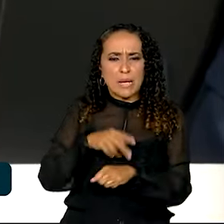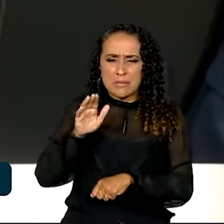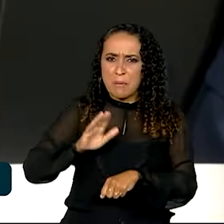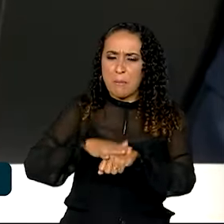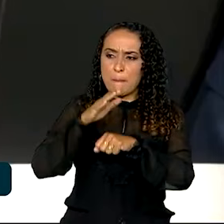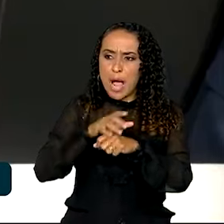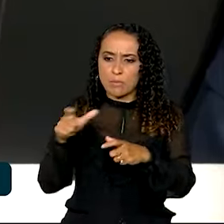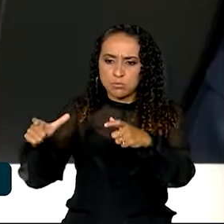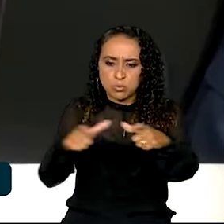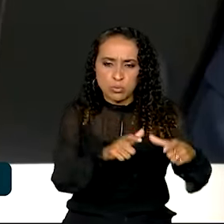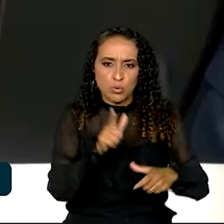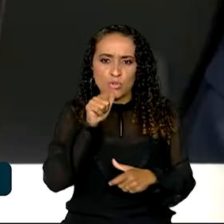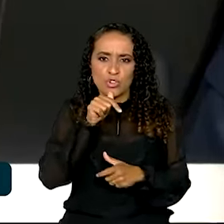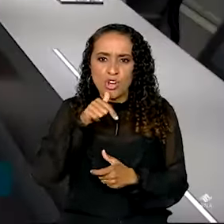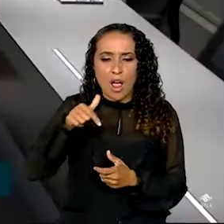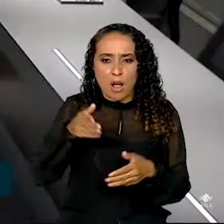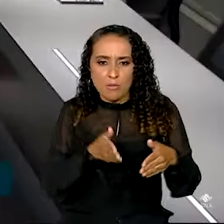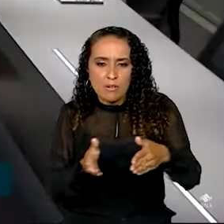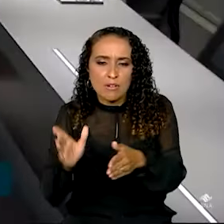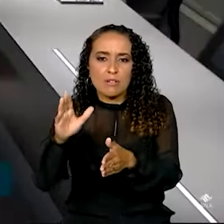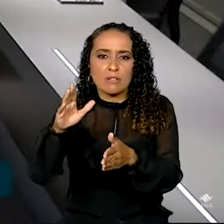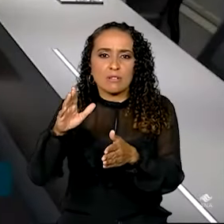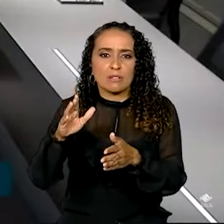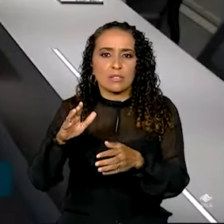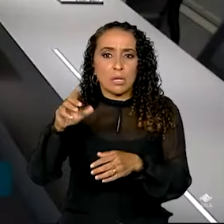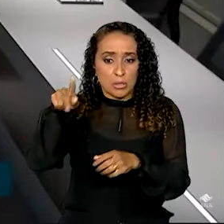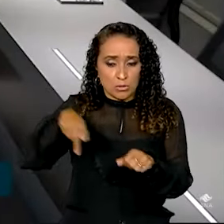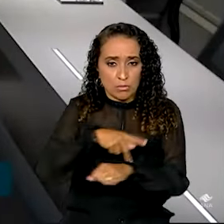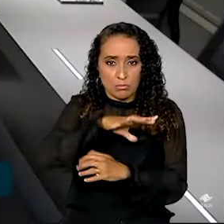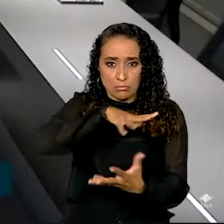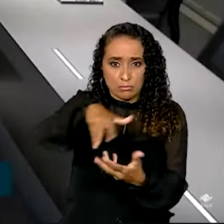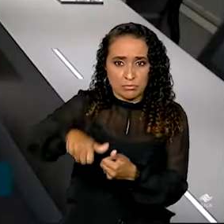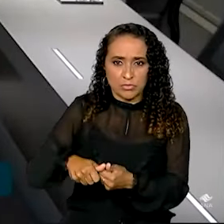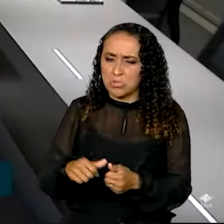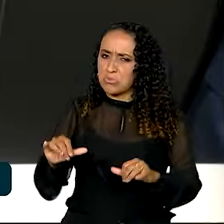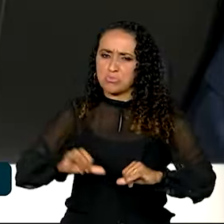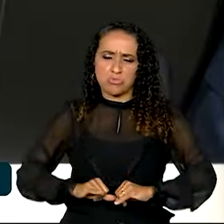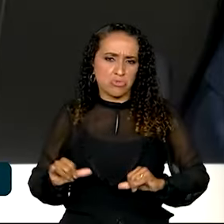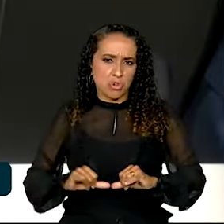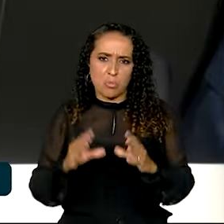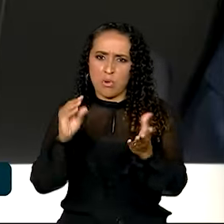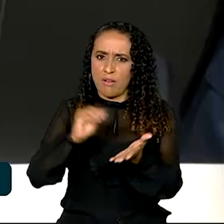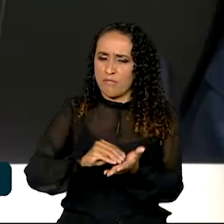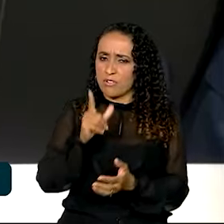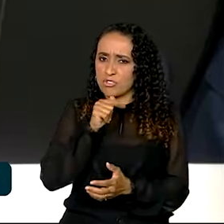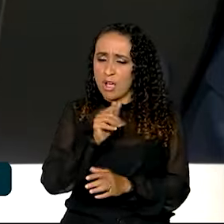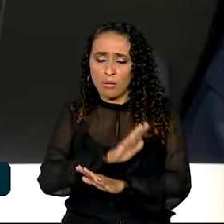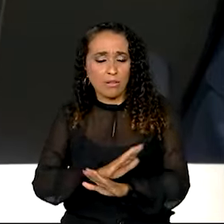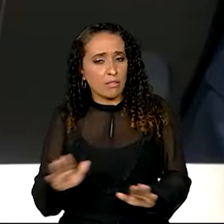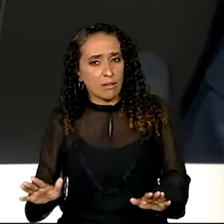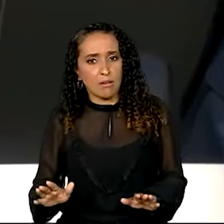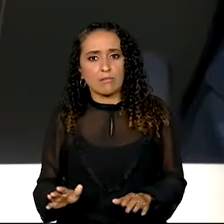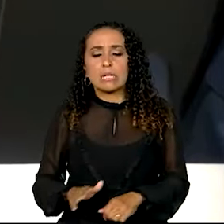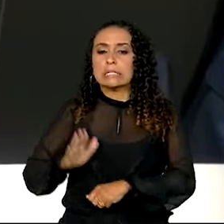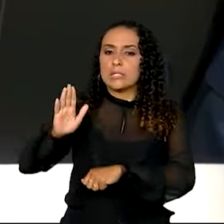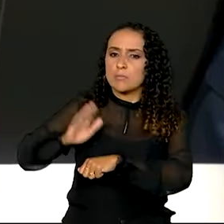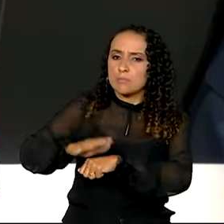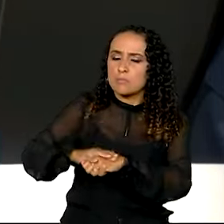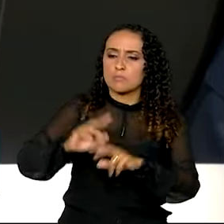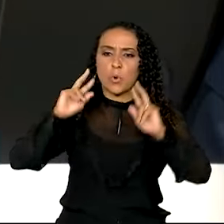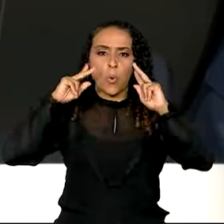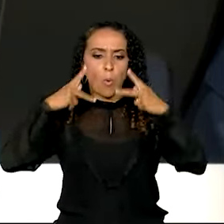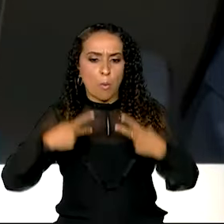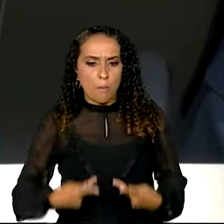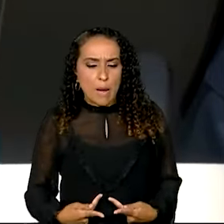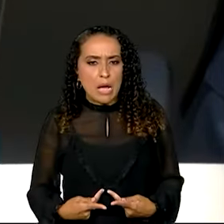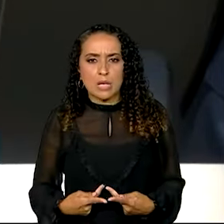reservas de água doce do planeta, não sofre com a escassez hídrica. As ações humanas